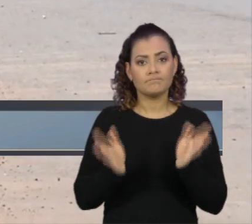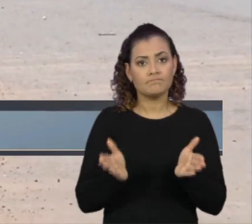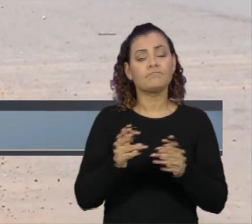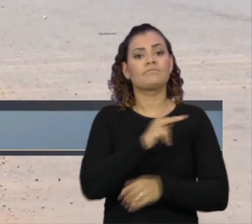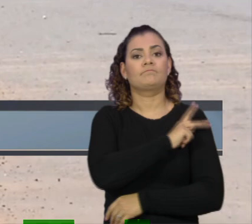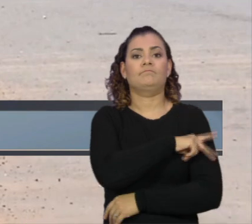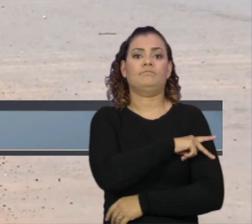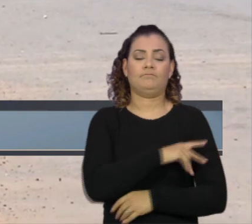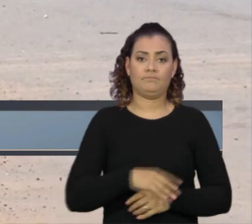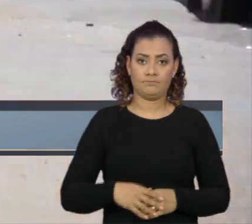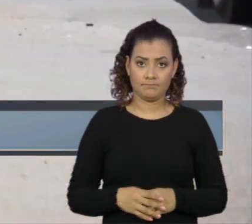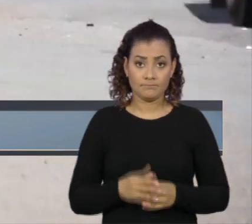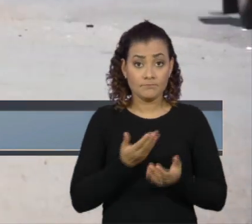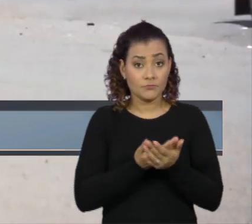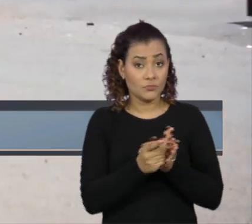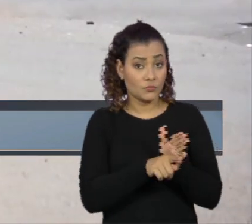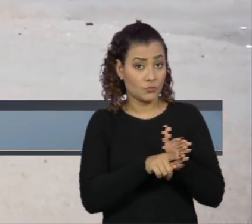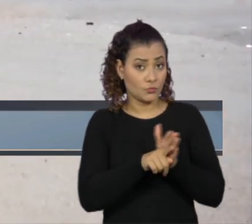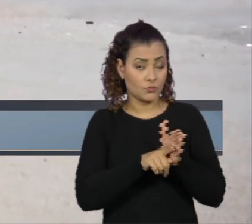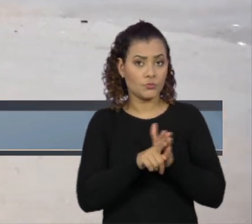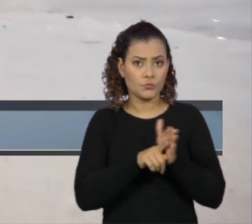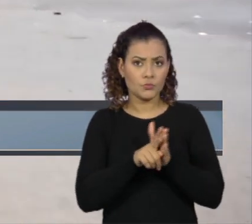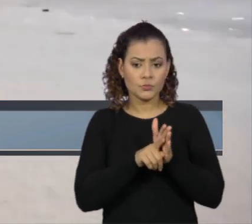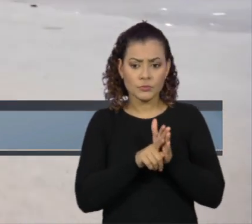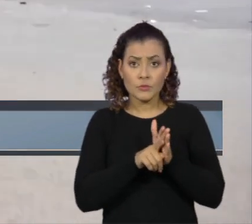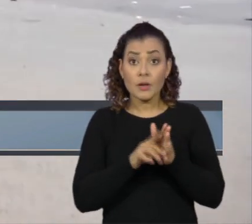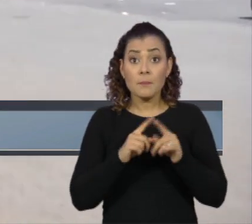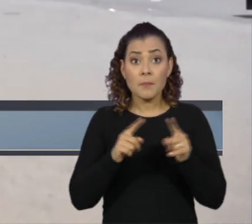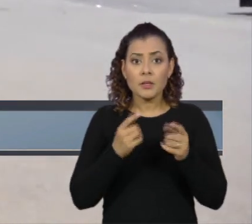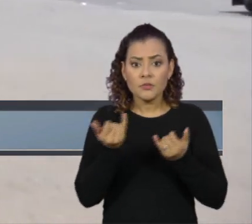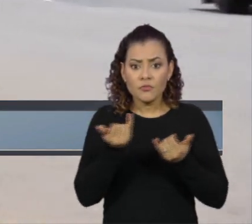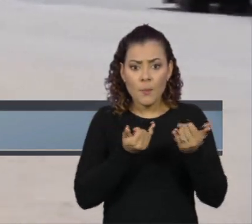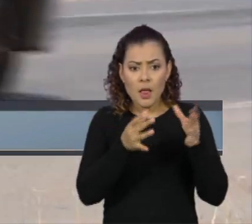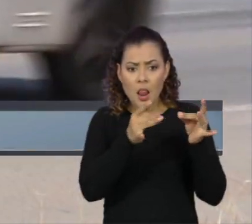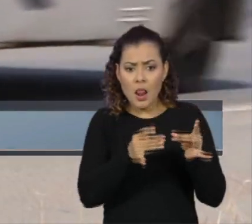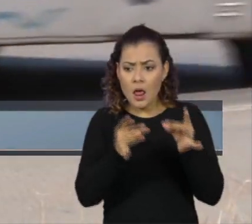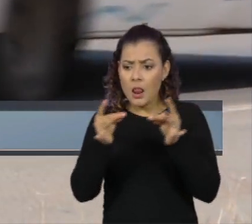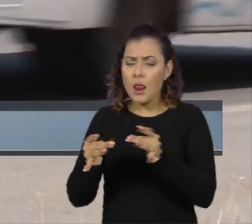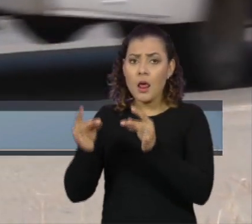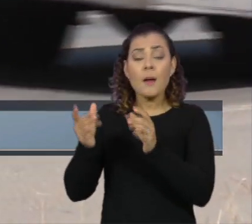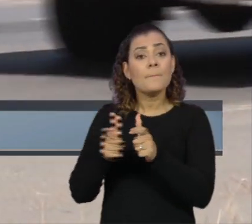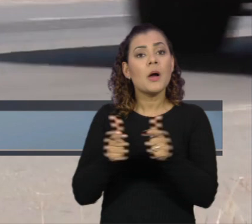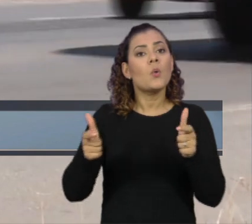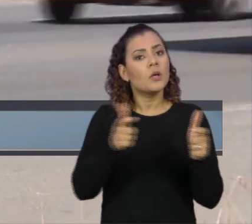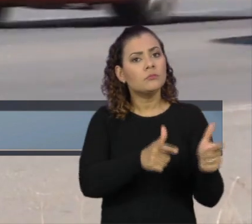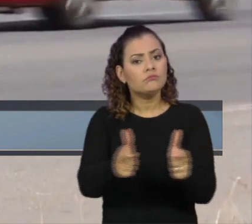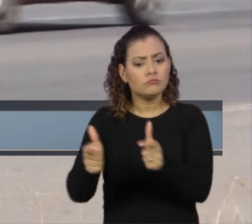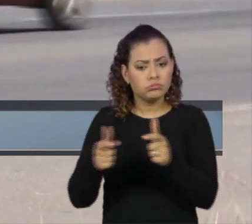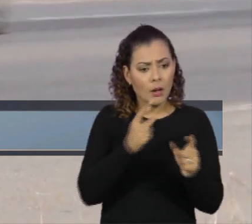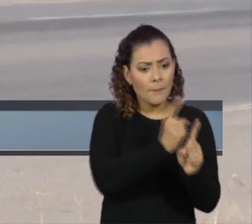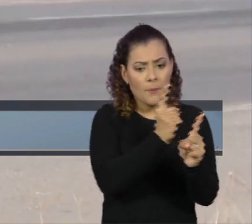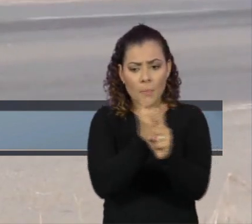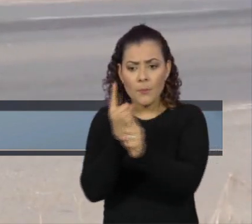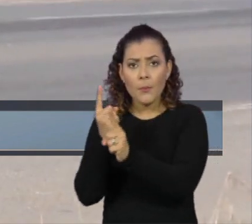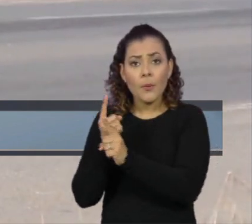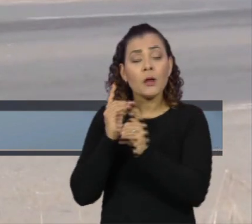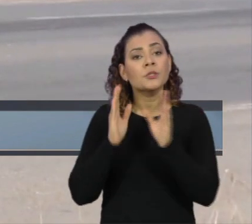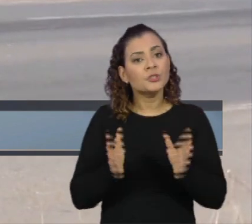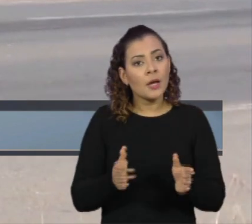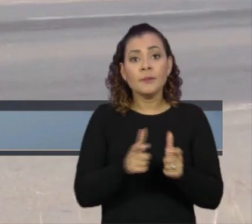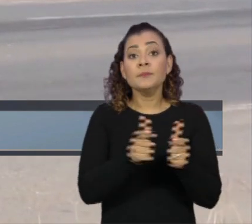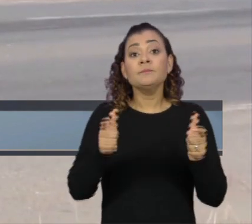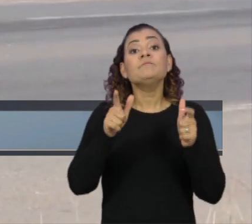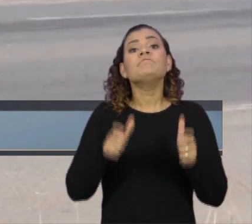piauiense, no estudo anterior. Ainda conforme os dados, a maioria dos locais mapeados no Piauí está